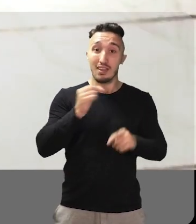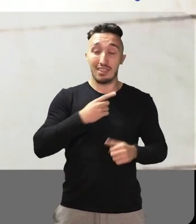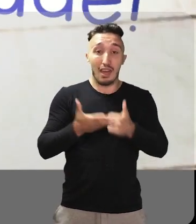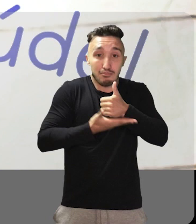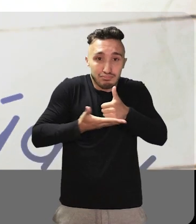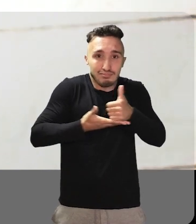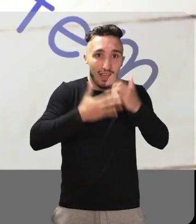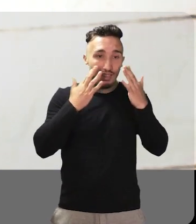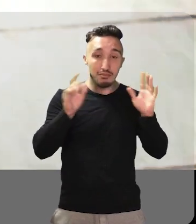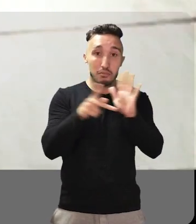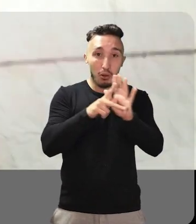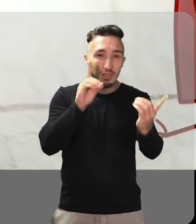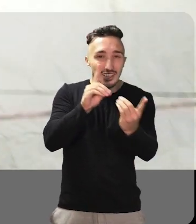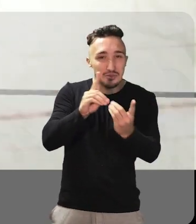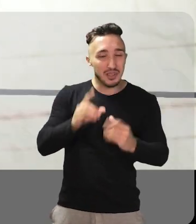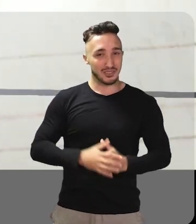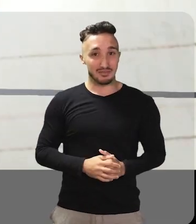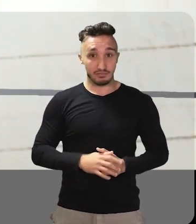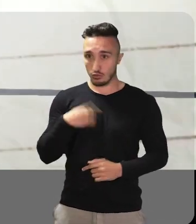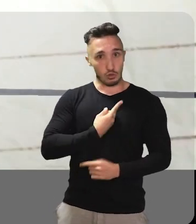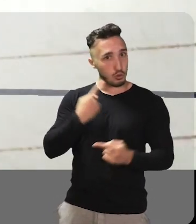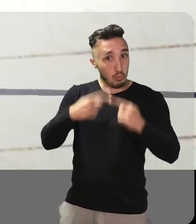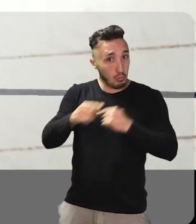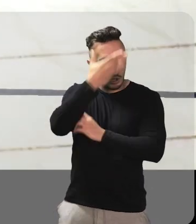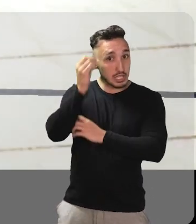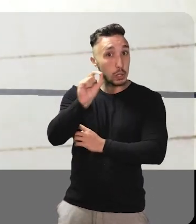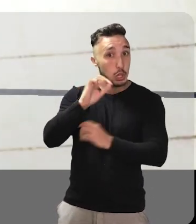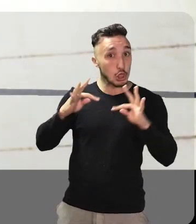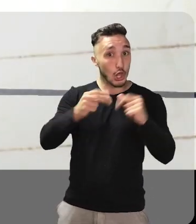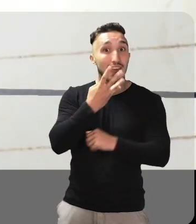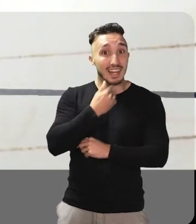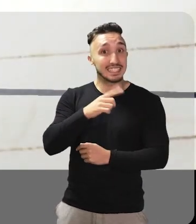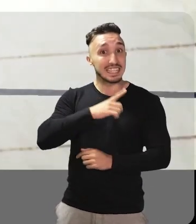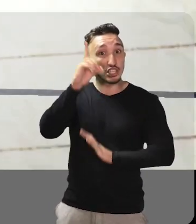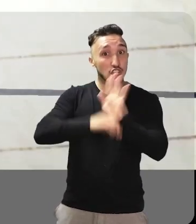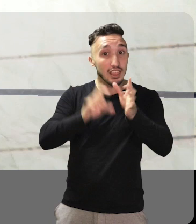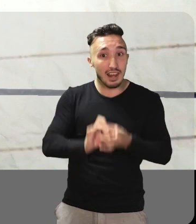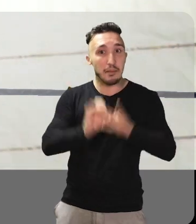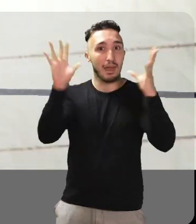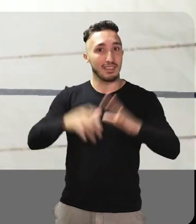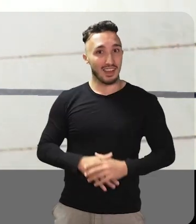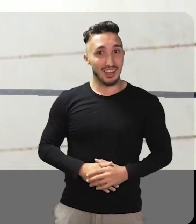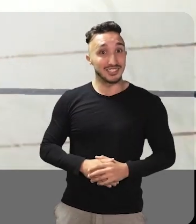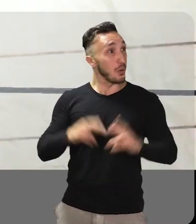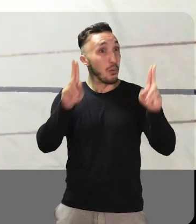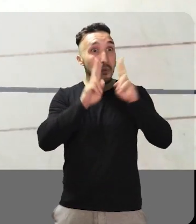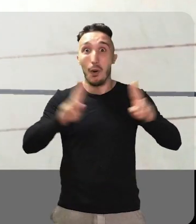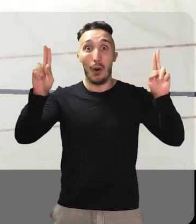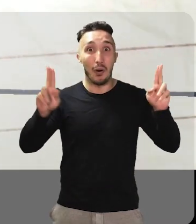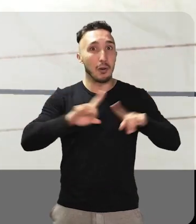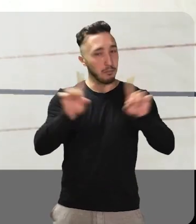e atendimento preferencial! Não podemos esquecer que toda criança tem direito a liberdade!